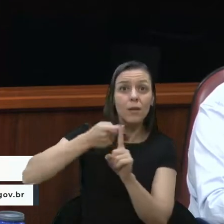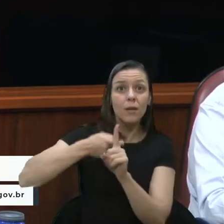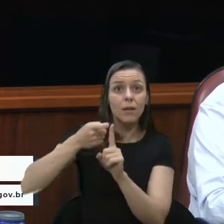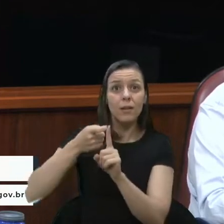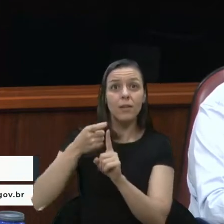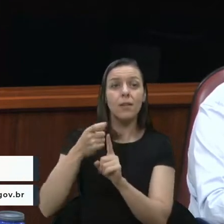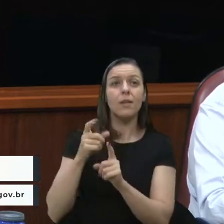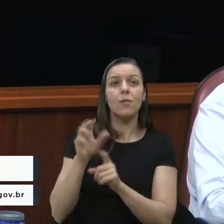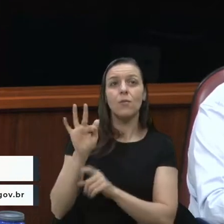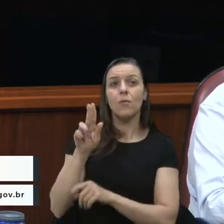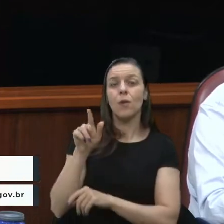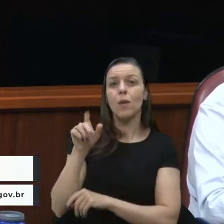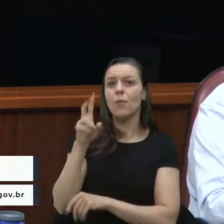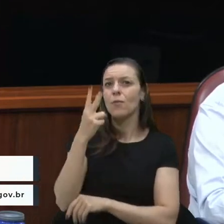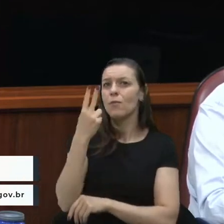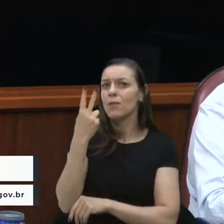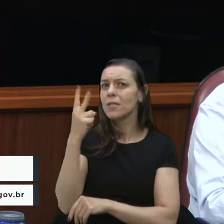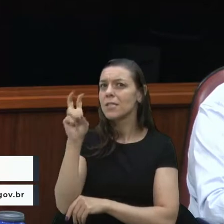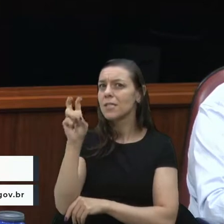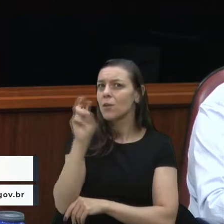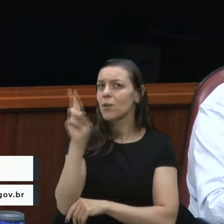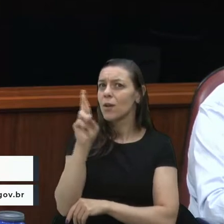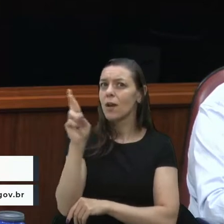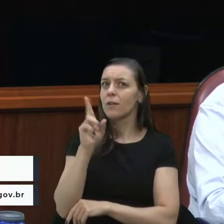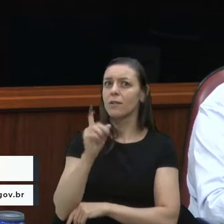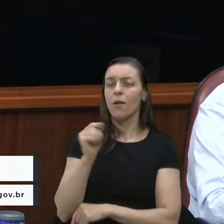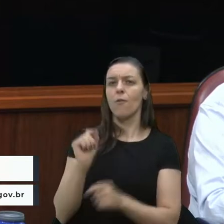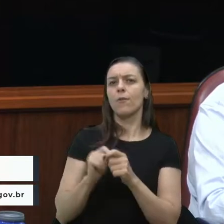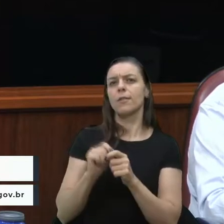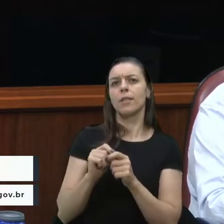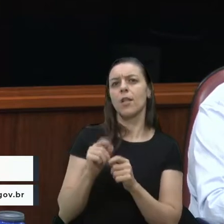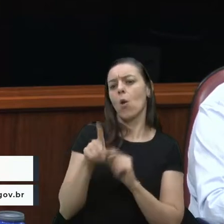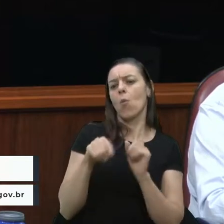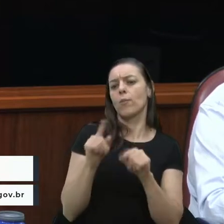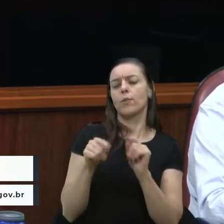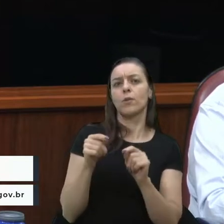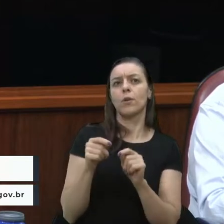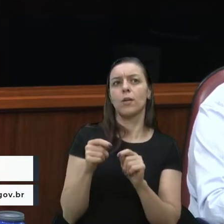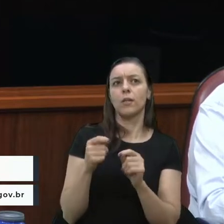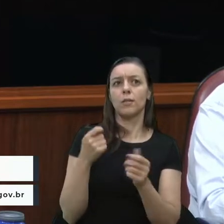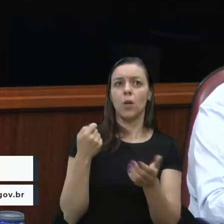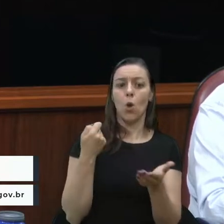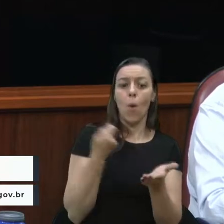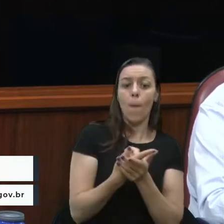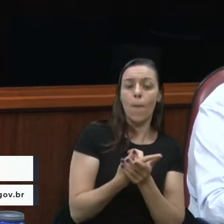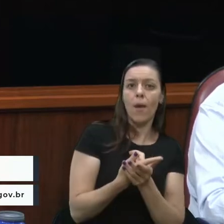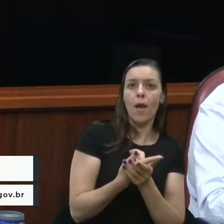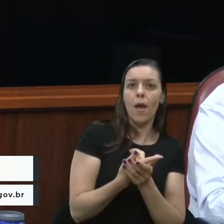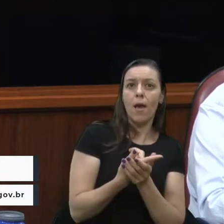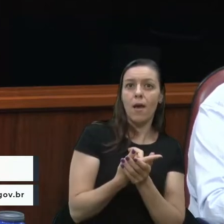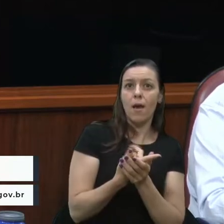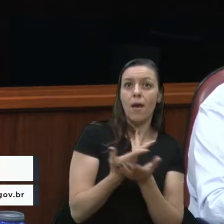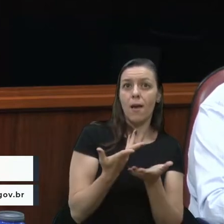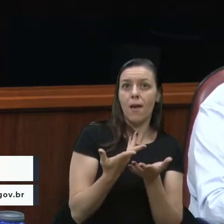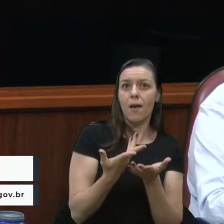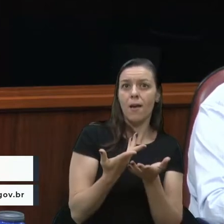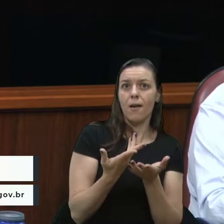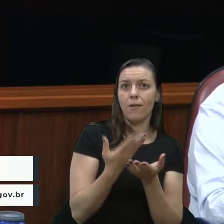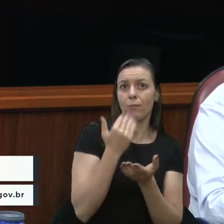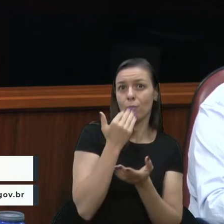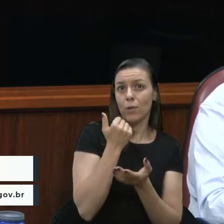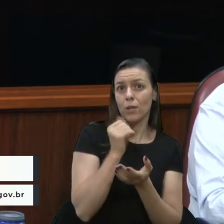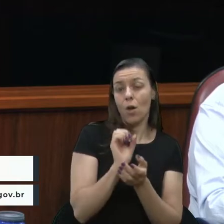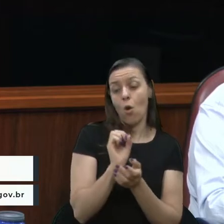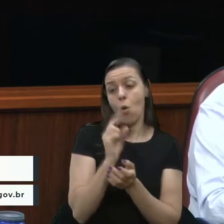falado aqui 25 pila, não tenha que fazer a opção entre comprar o pé de galinha ou